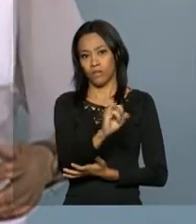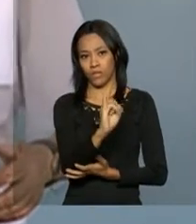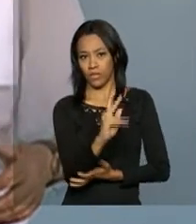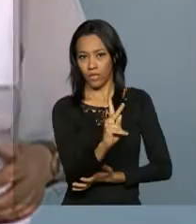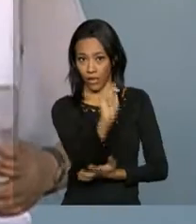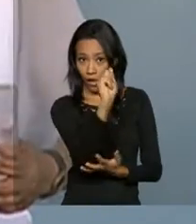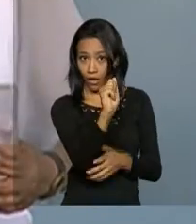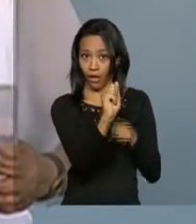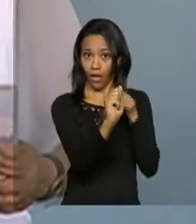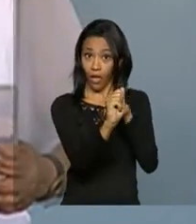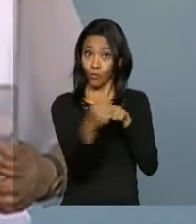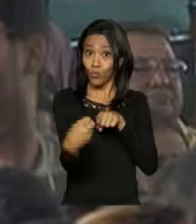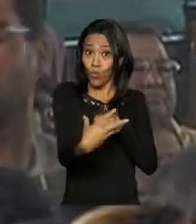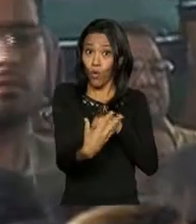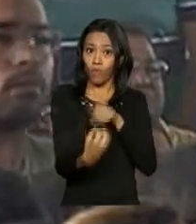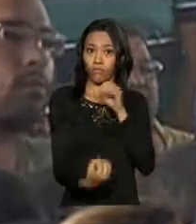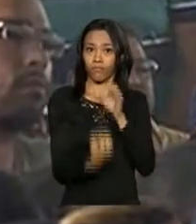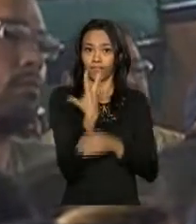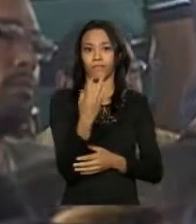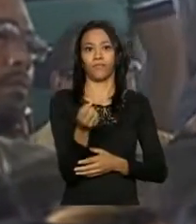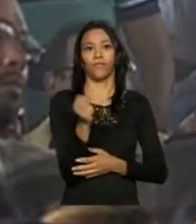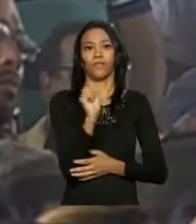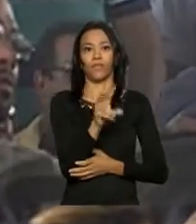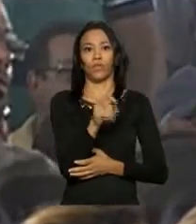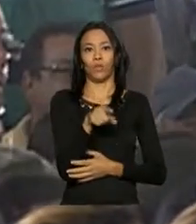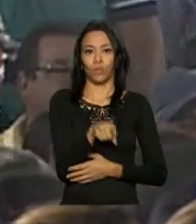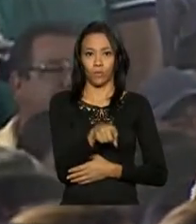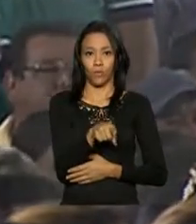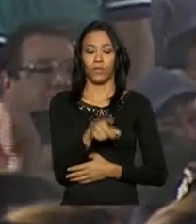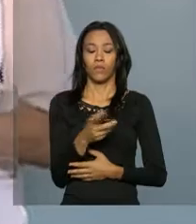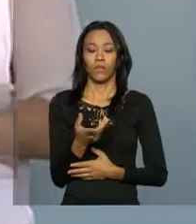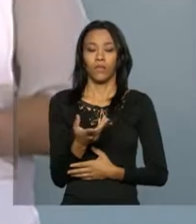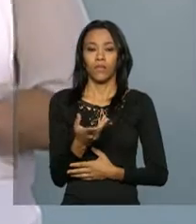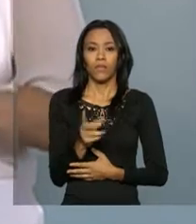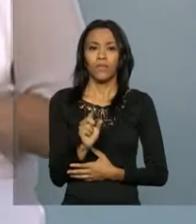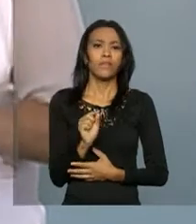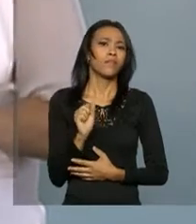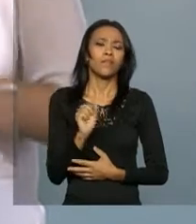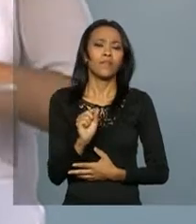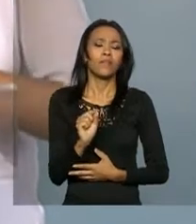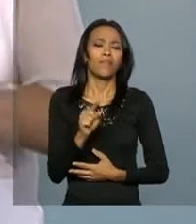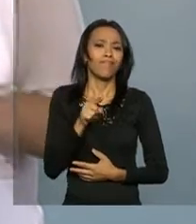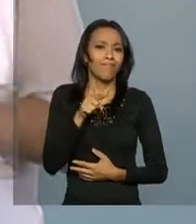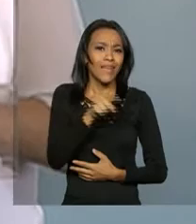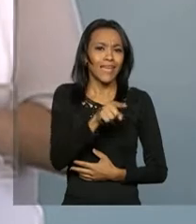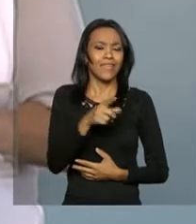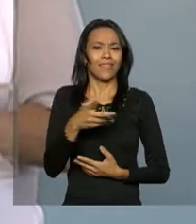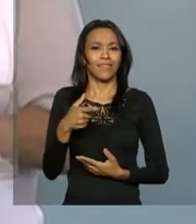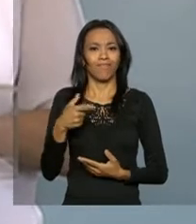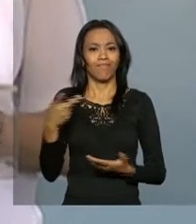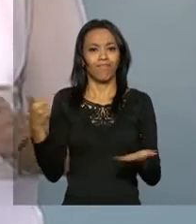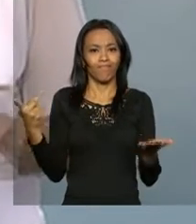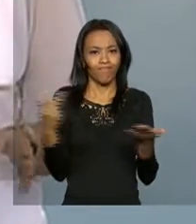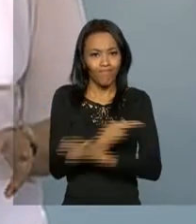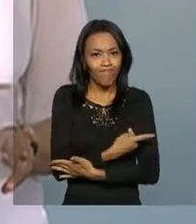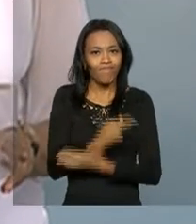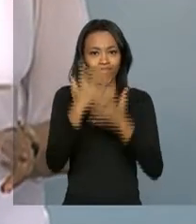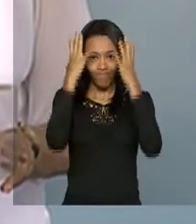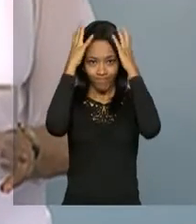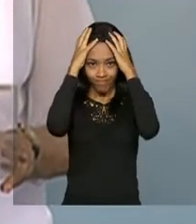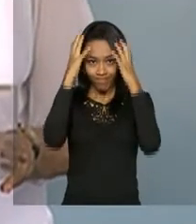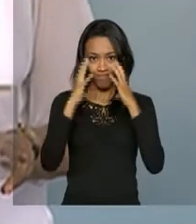que é um novo vírus, que está sendo o causador da